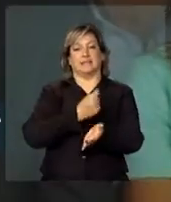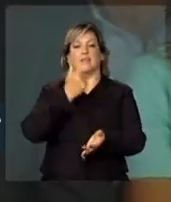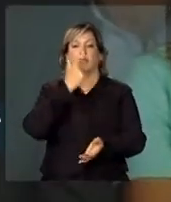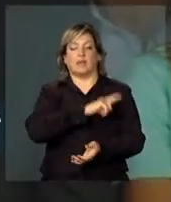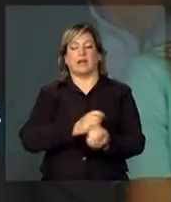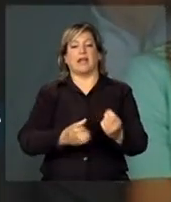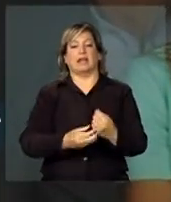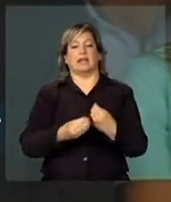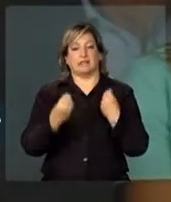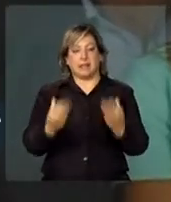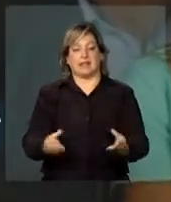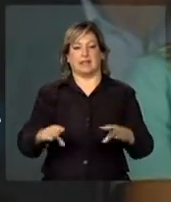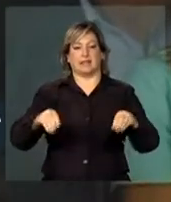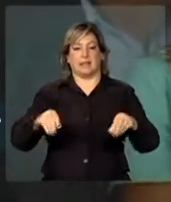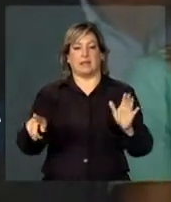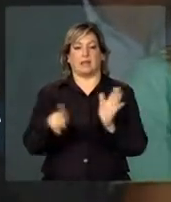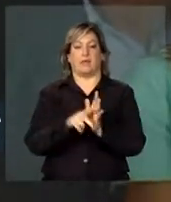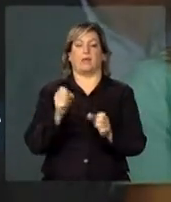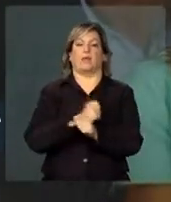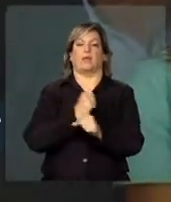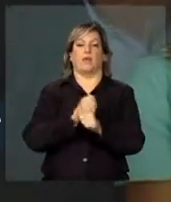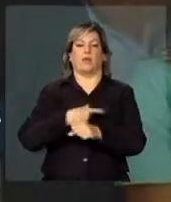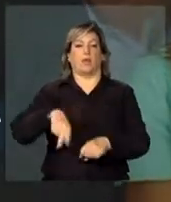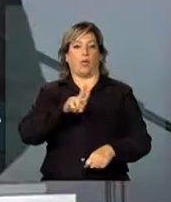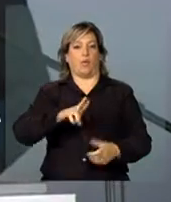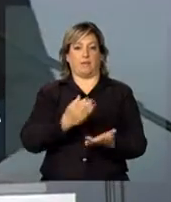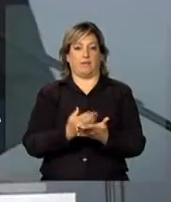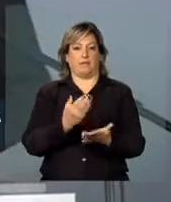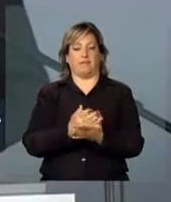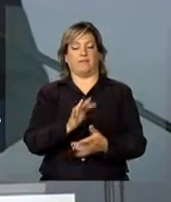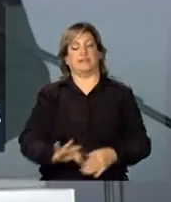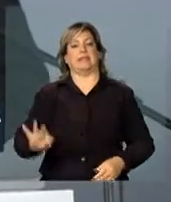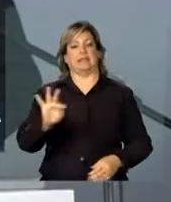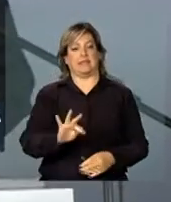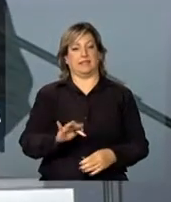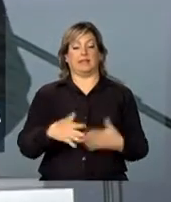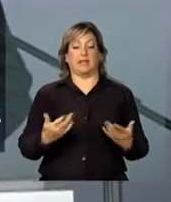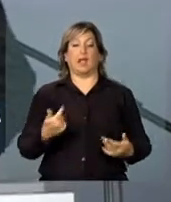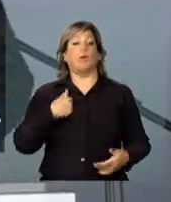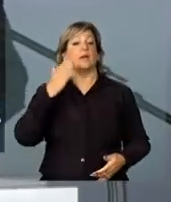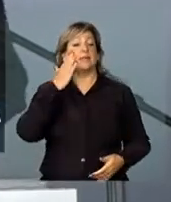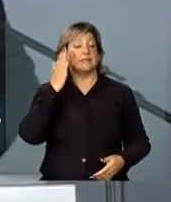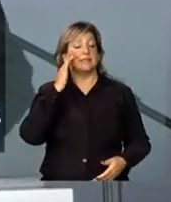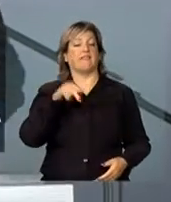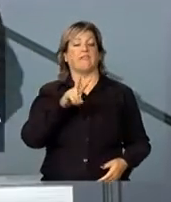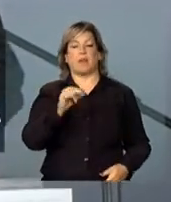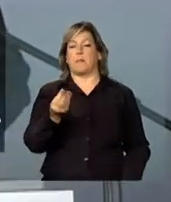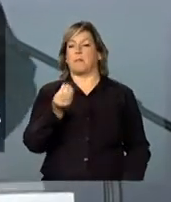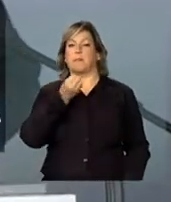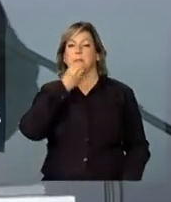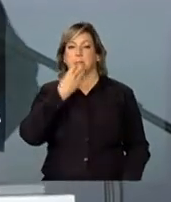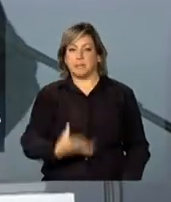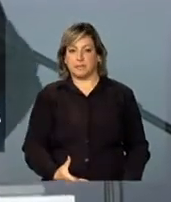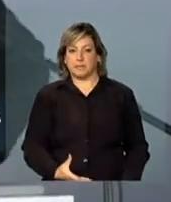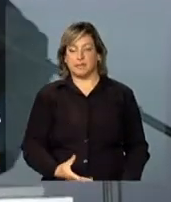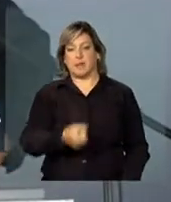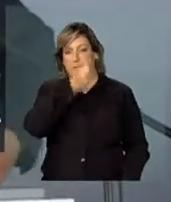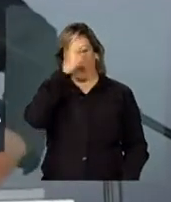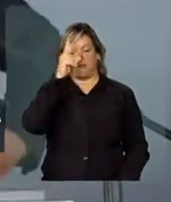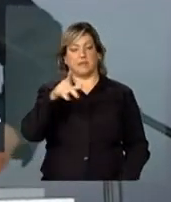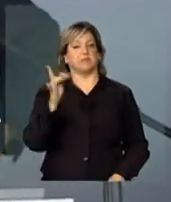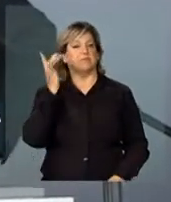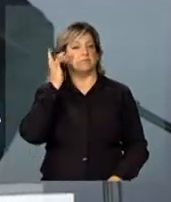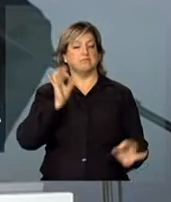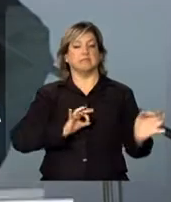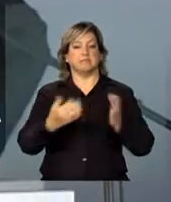garantiu o terreno para construir a nossa Universidade Federal. E eu sei que ele será um grande prefeito da